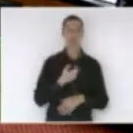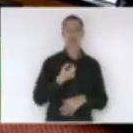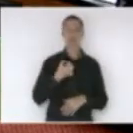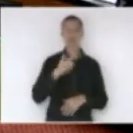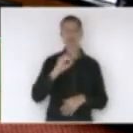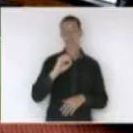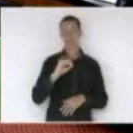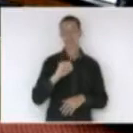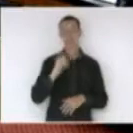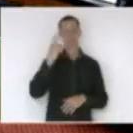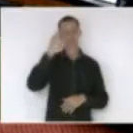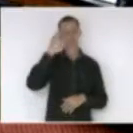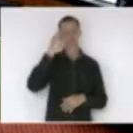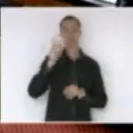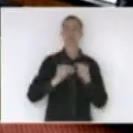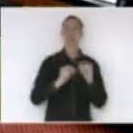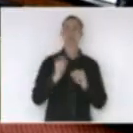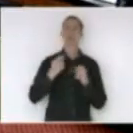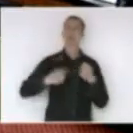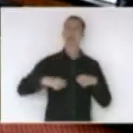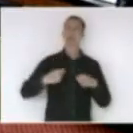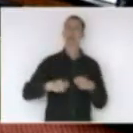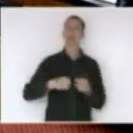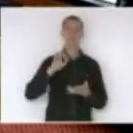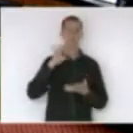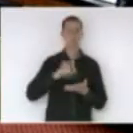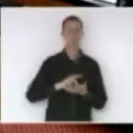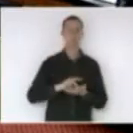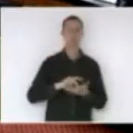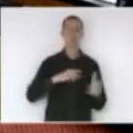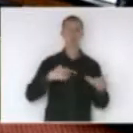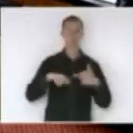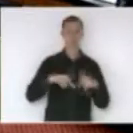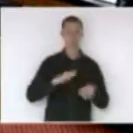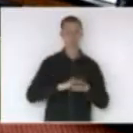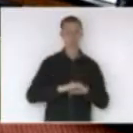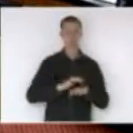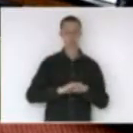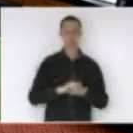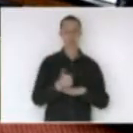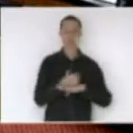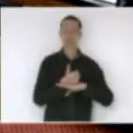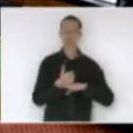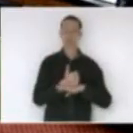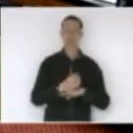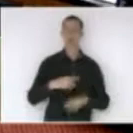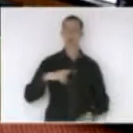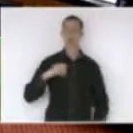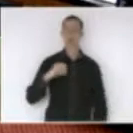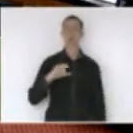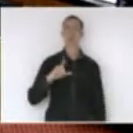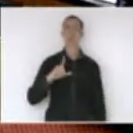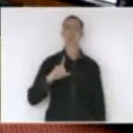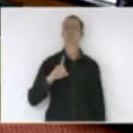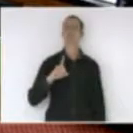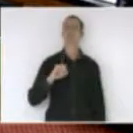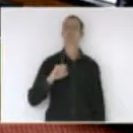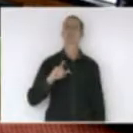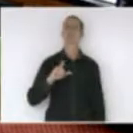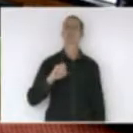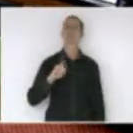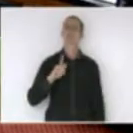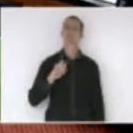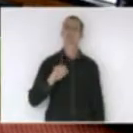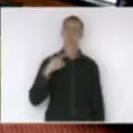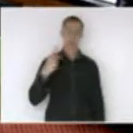que era necessário regulamentar as atividades desenvolvidas pelos podólogos aqui no estado de Santa Catarina, conforme a